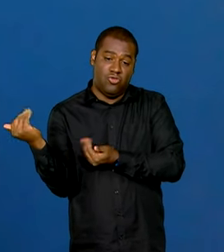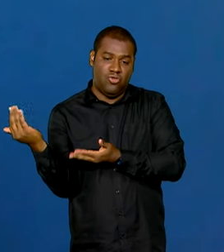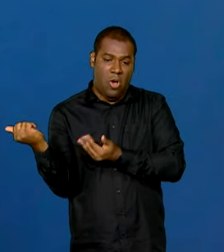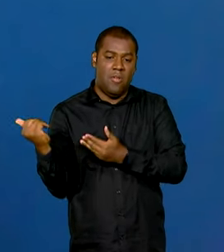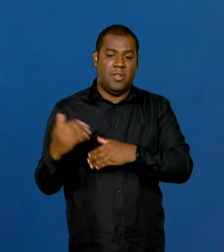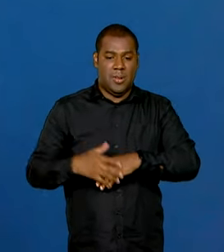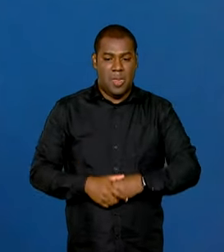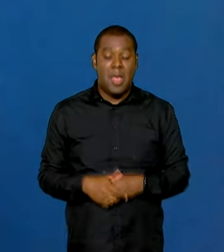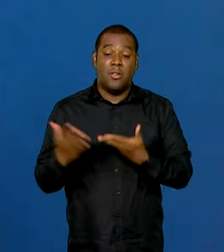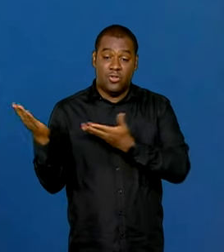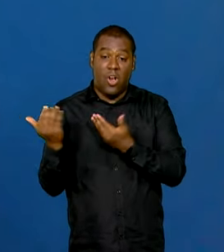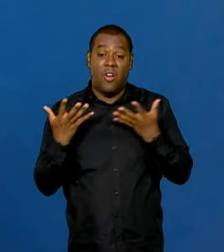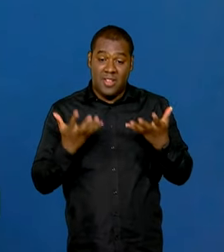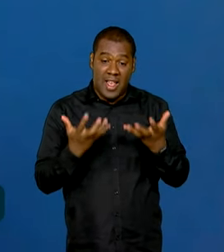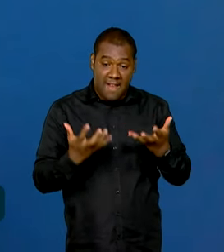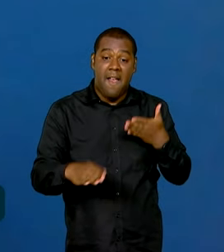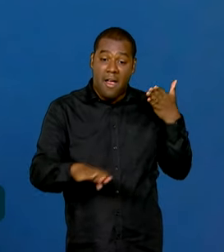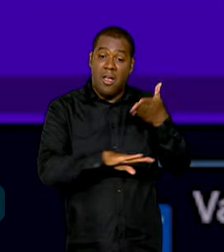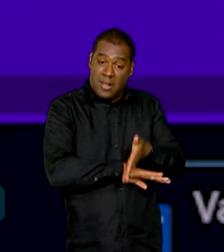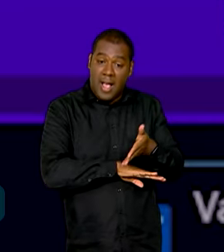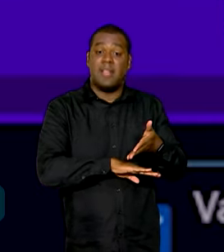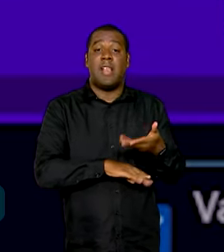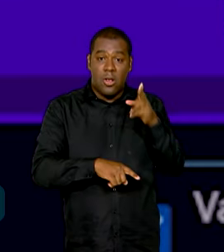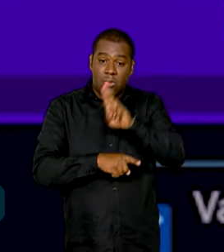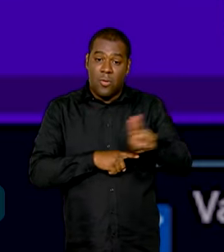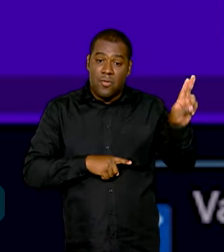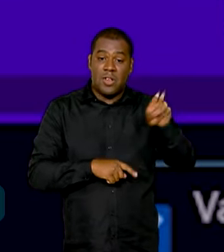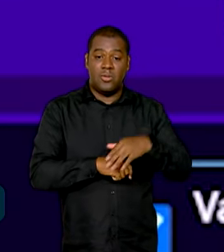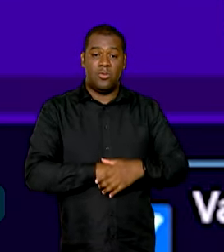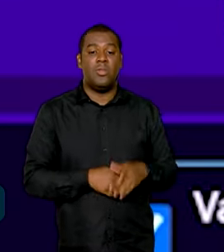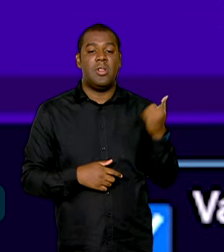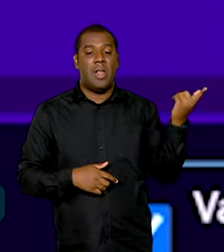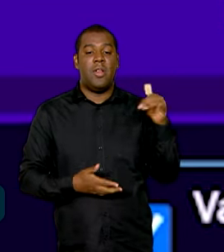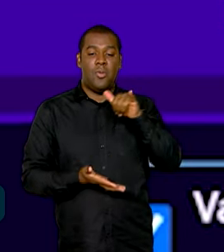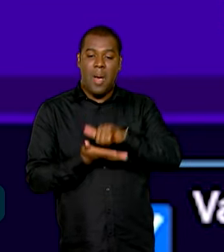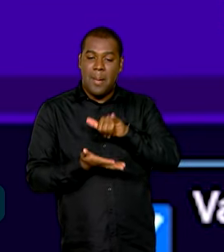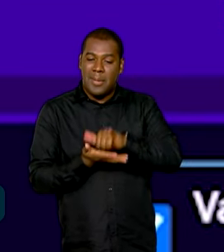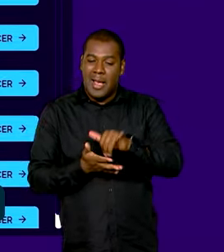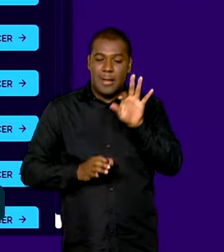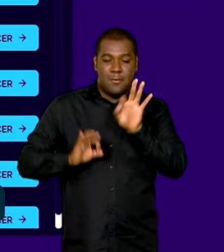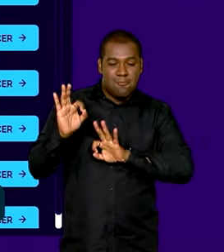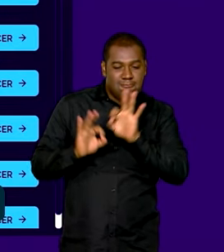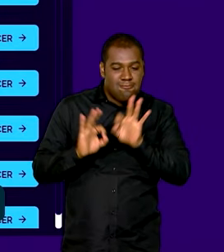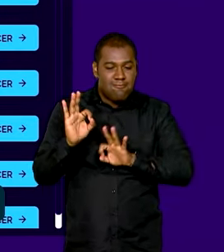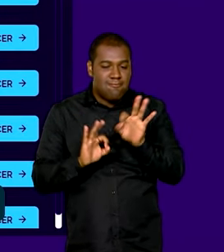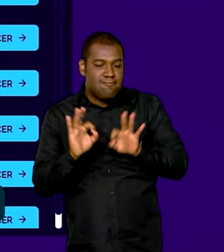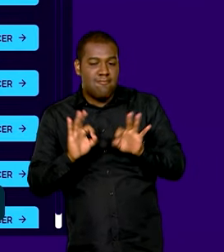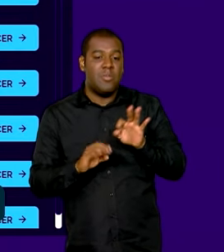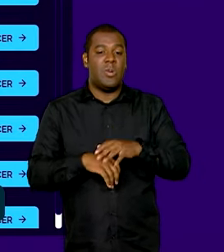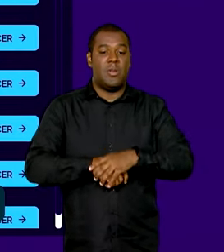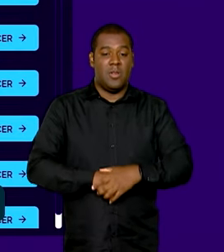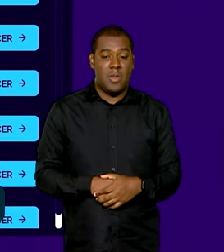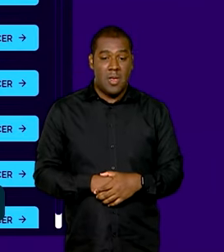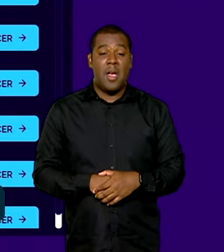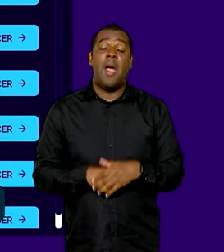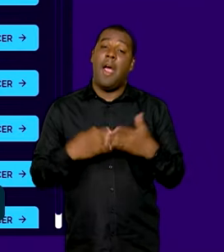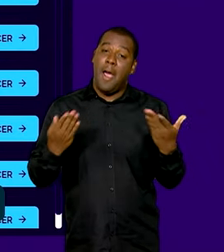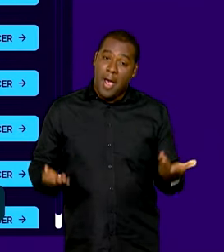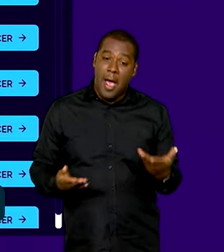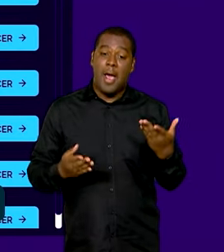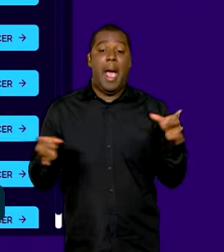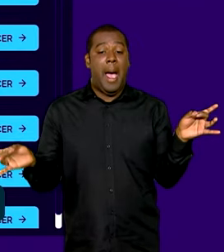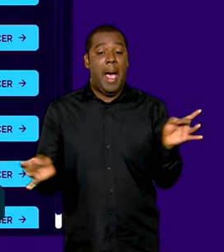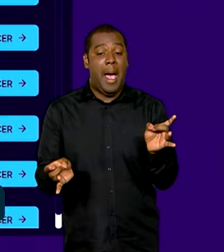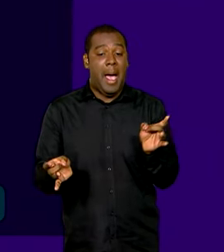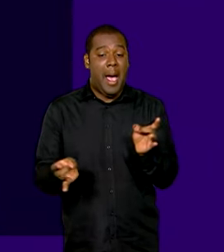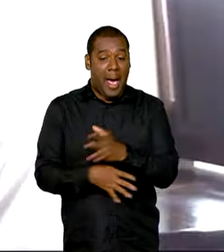está querendo entrar na universidade. Por enquanto, a ferramenta está em fase de teste. A versão final deve ficar pronta